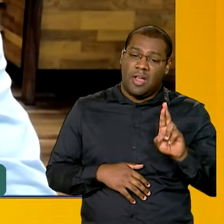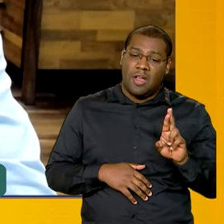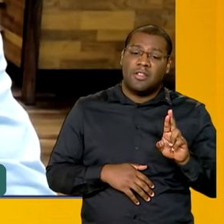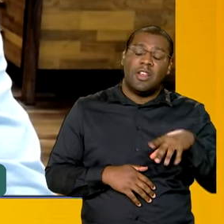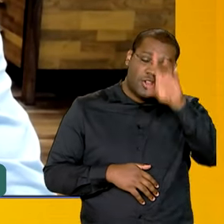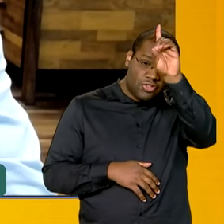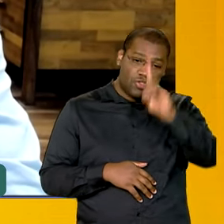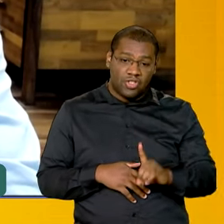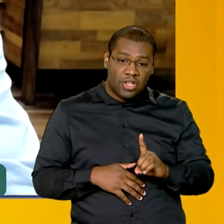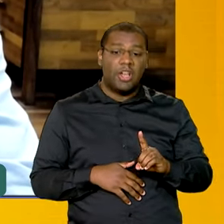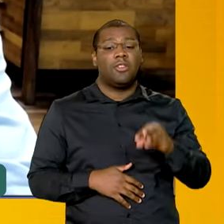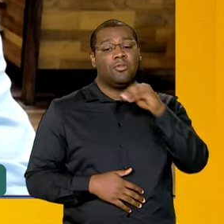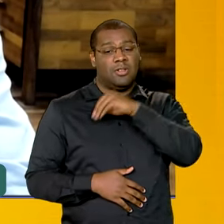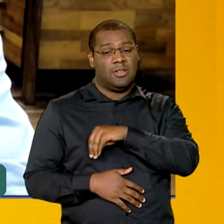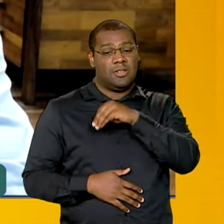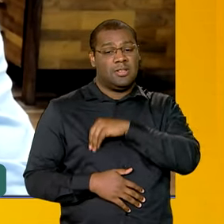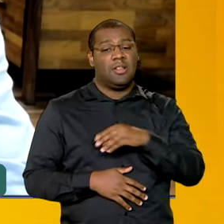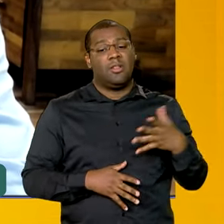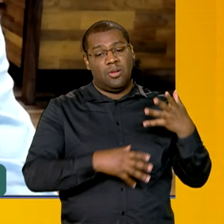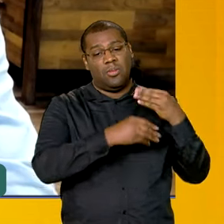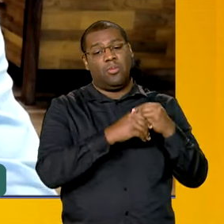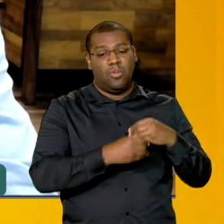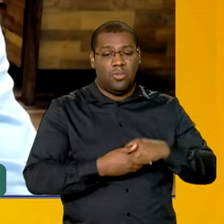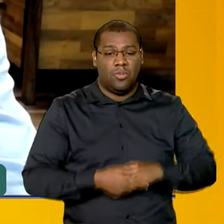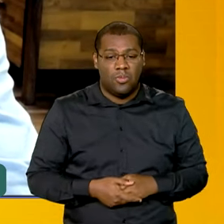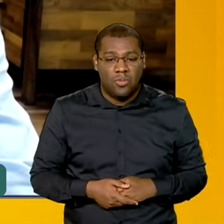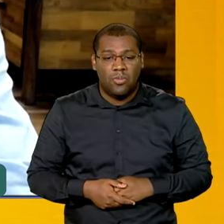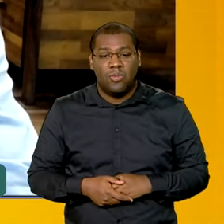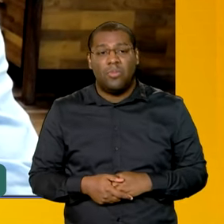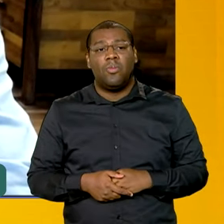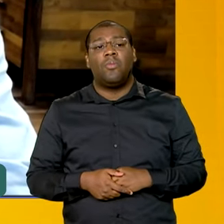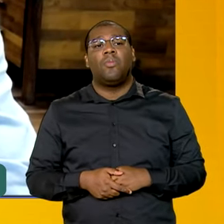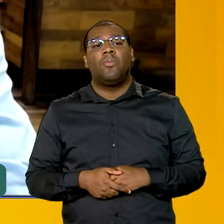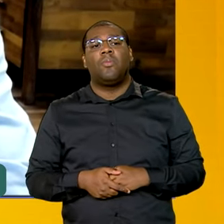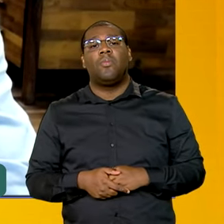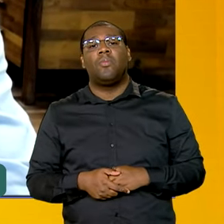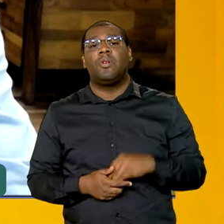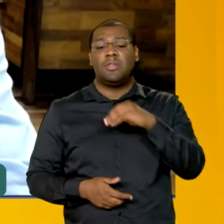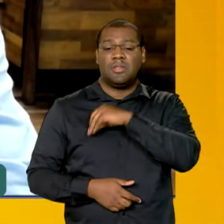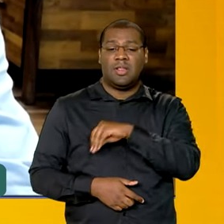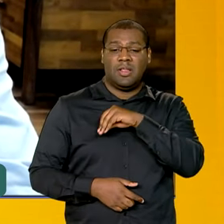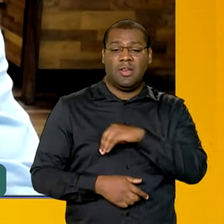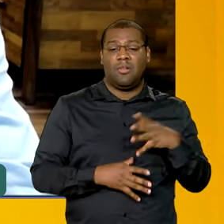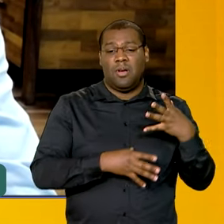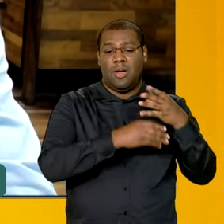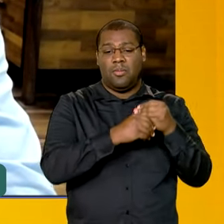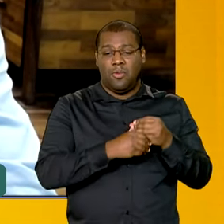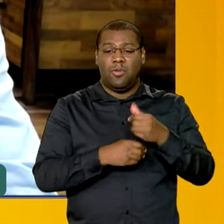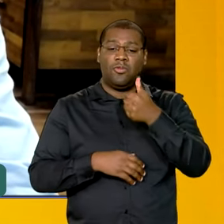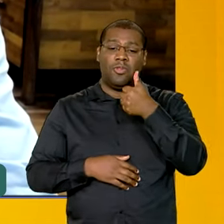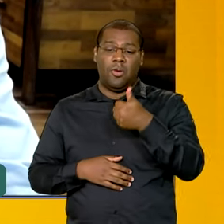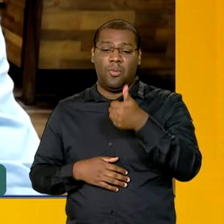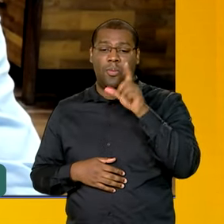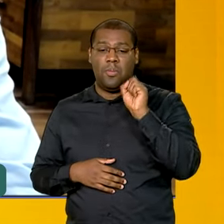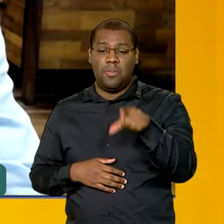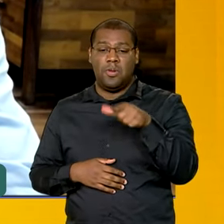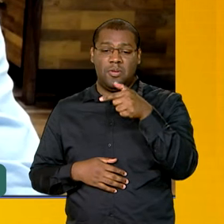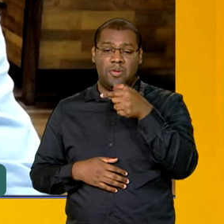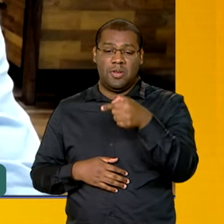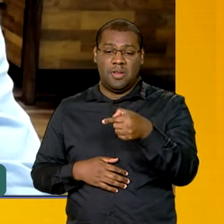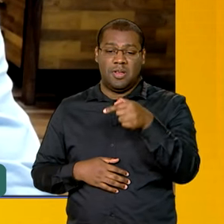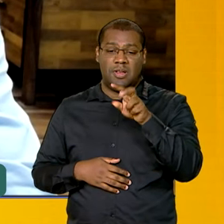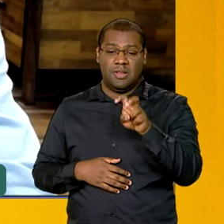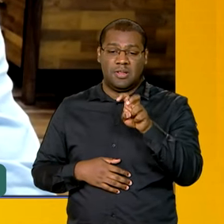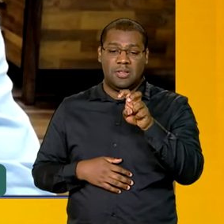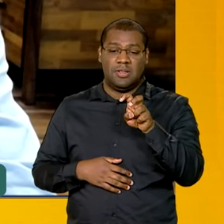valor médio do abono da parcela é de R$.075,00. Nós vamos investir nisso aí a ordem